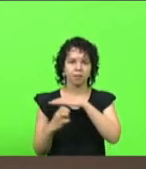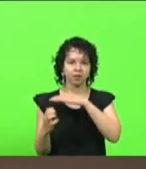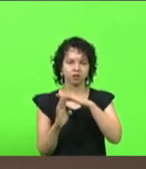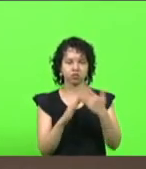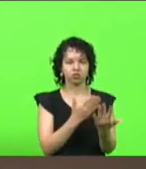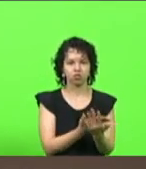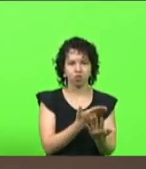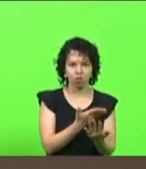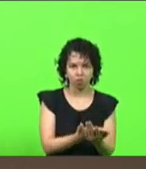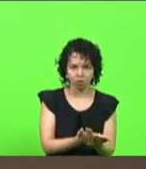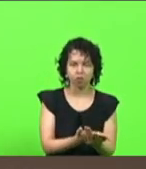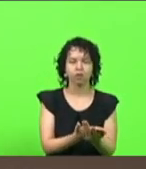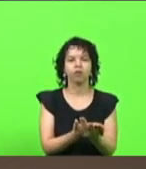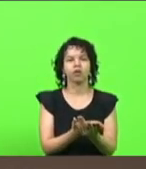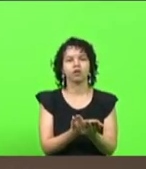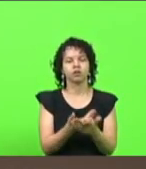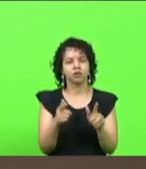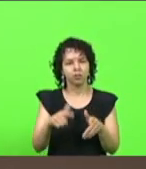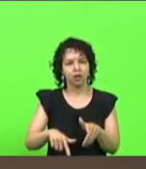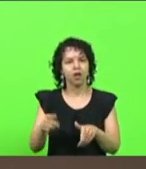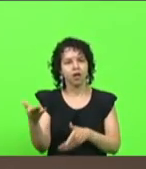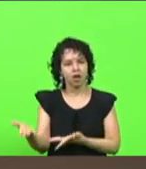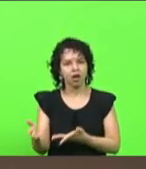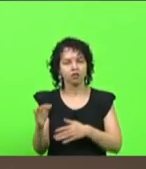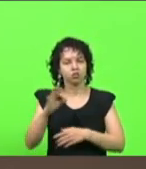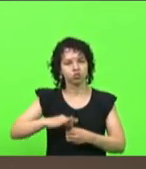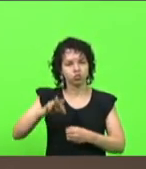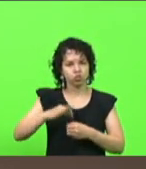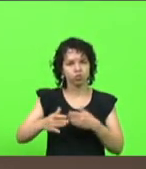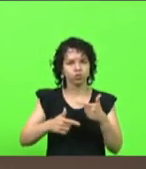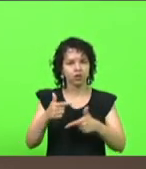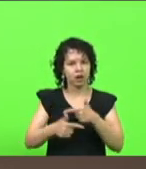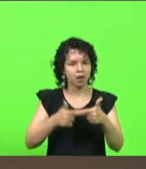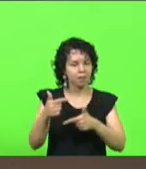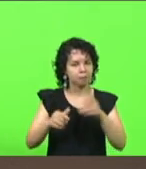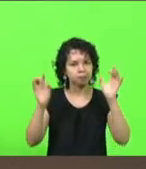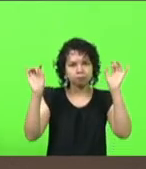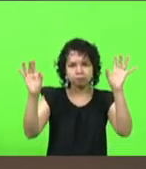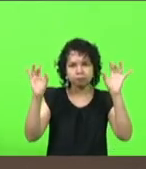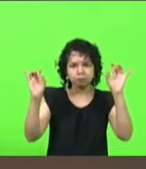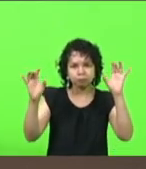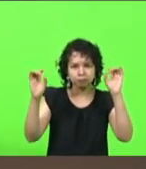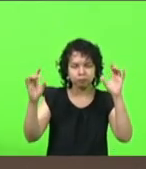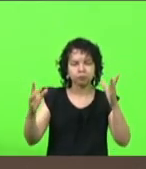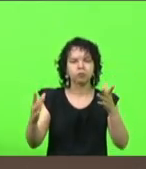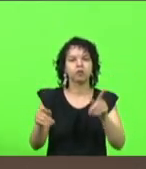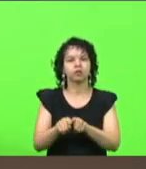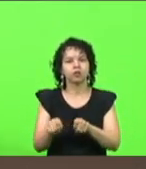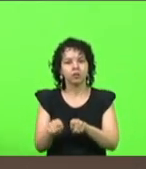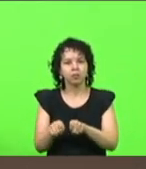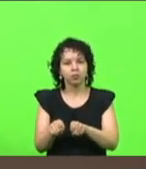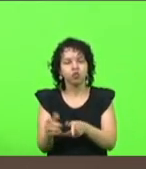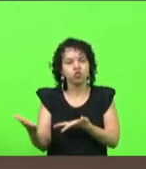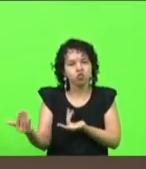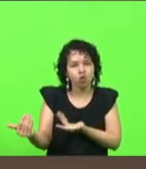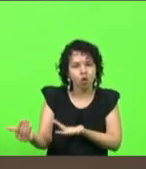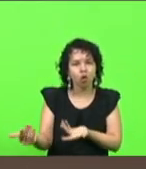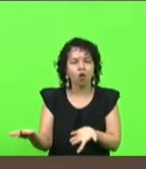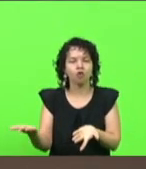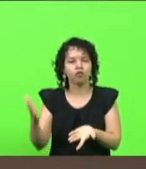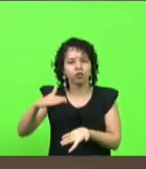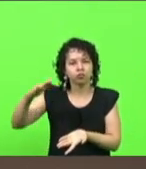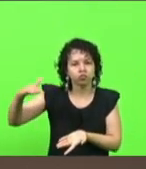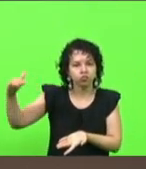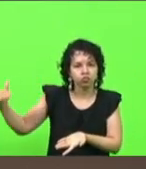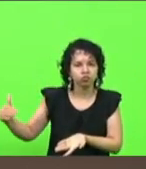Aliás, essa instituição que faz o trabalho fantástico de encaminhamento de jovens e adolescentes para